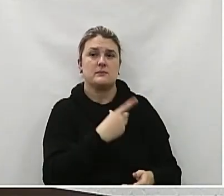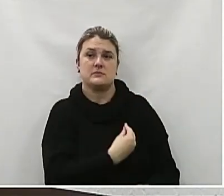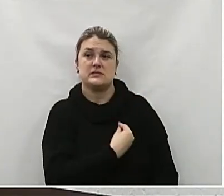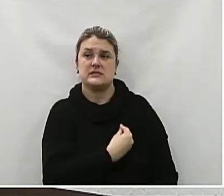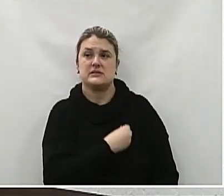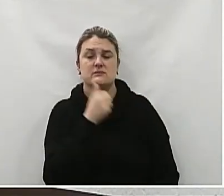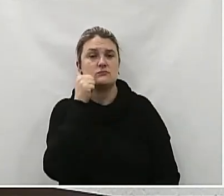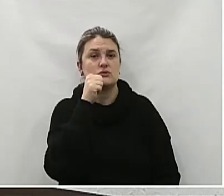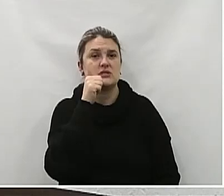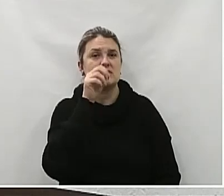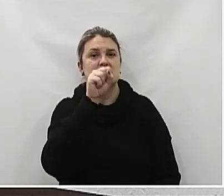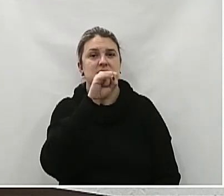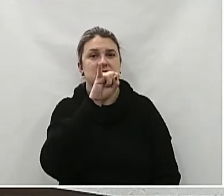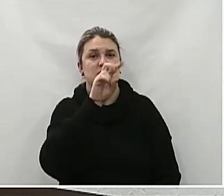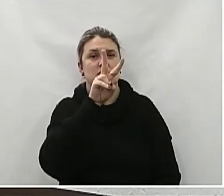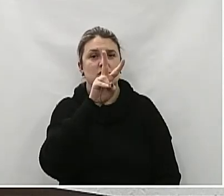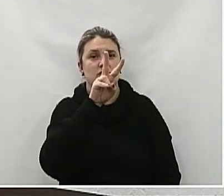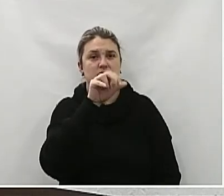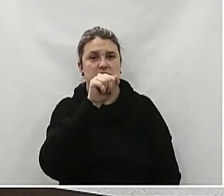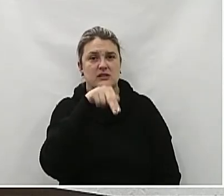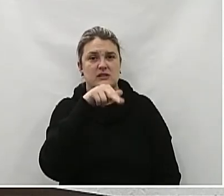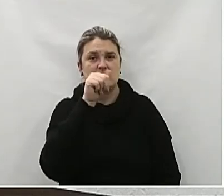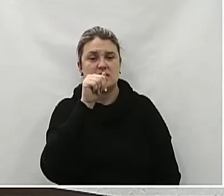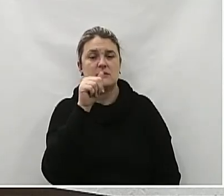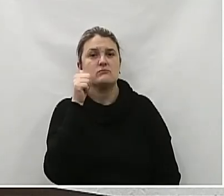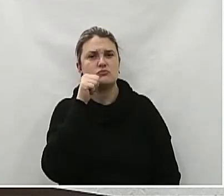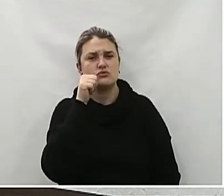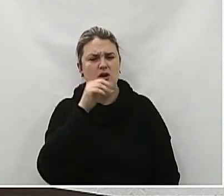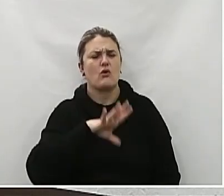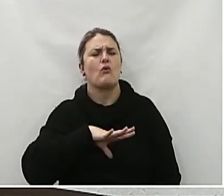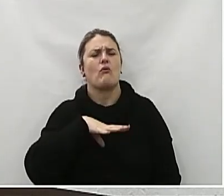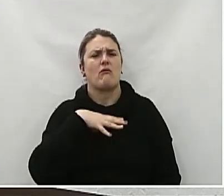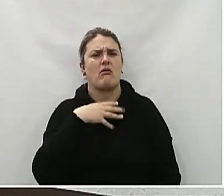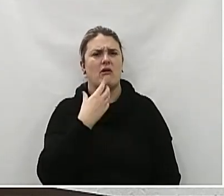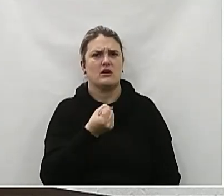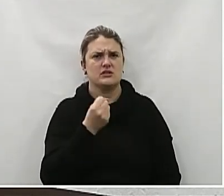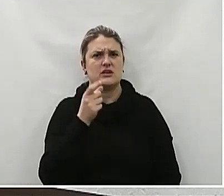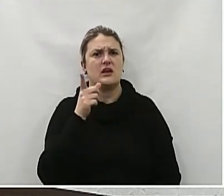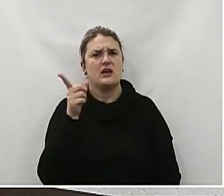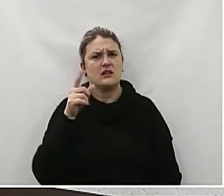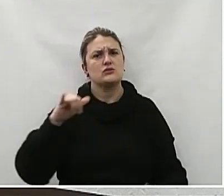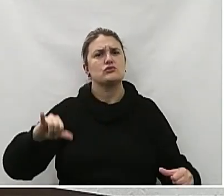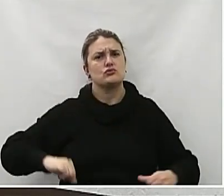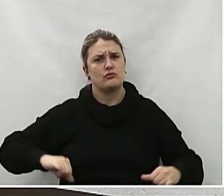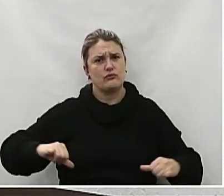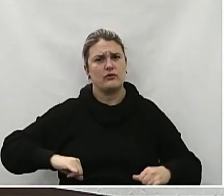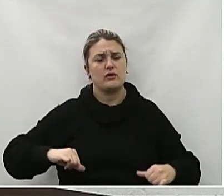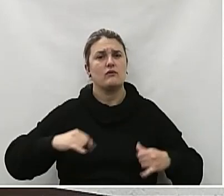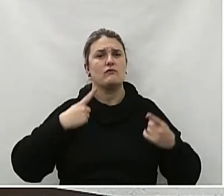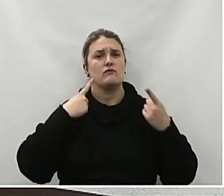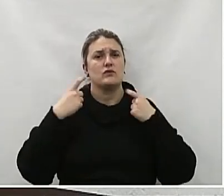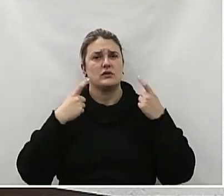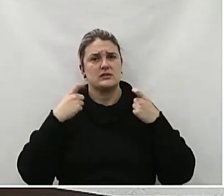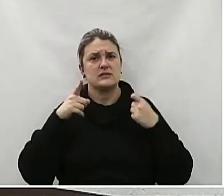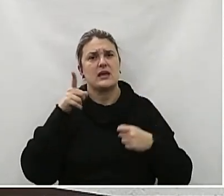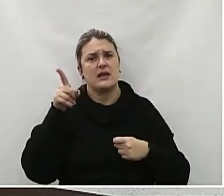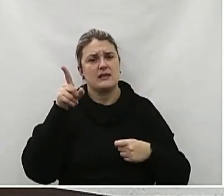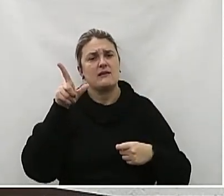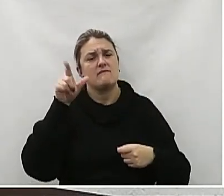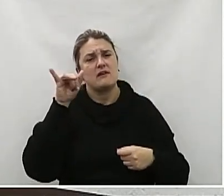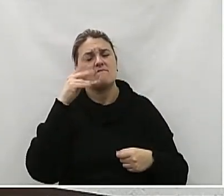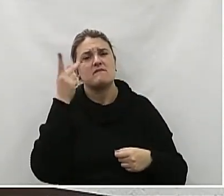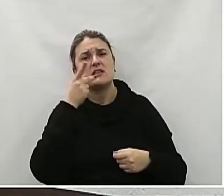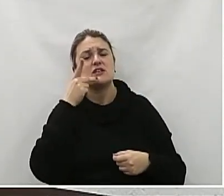Trouxemos a Silvana Uma mulher corajosa Que foi vítima de violência Para ela dar